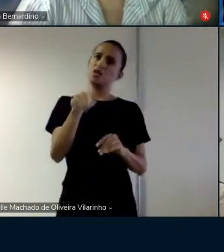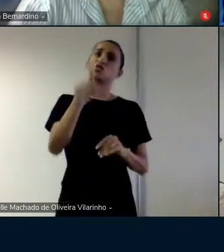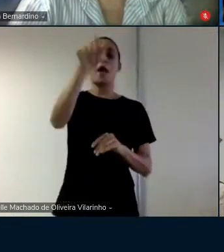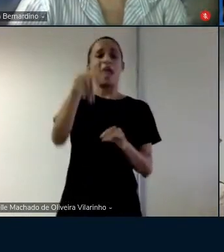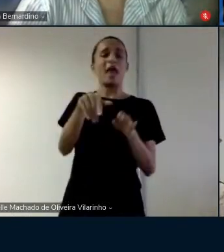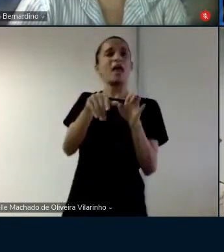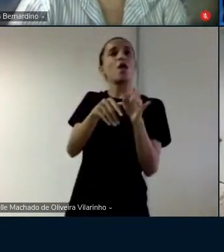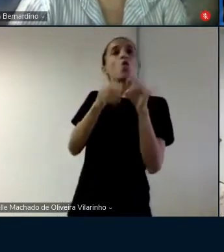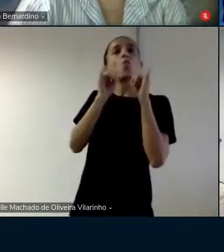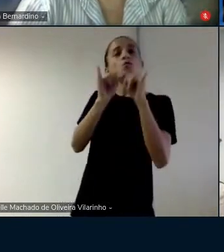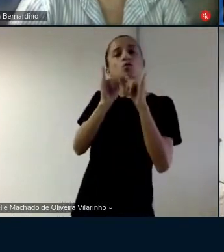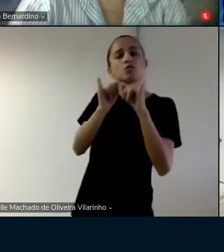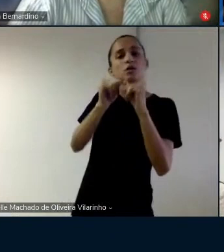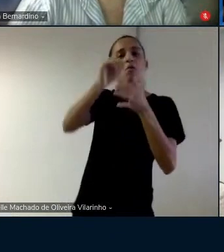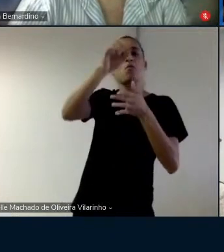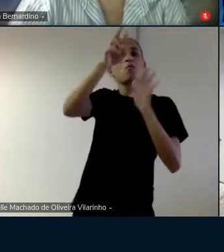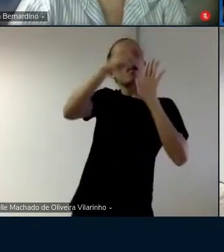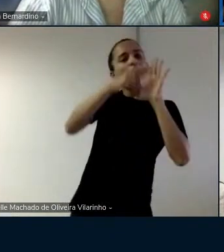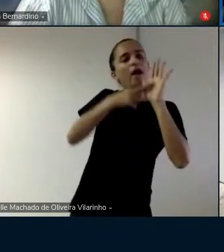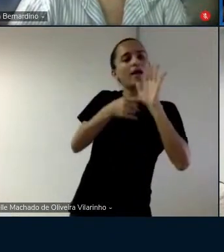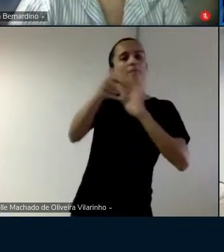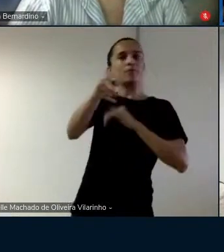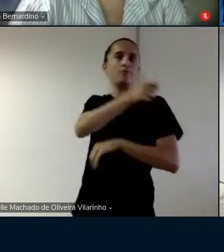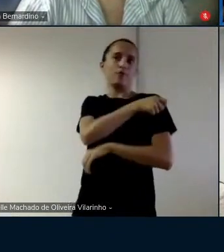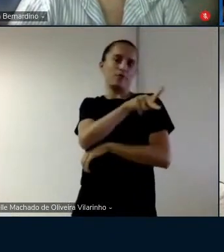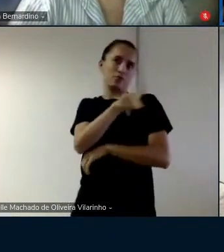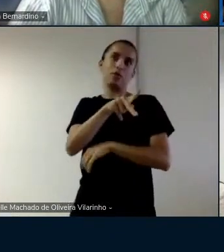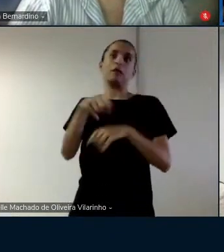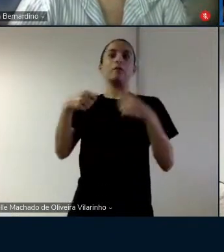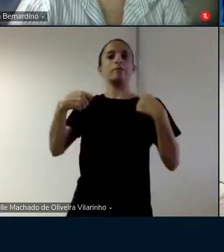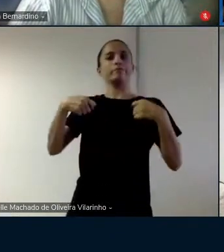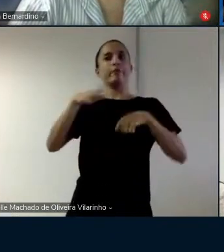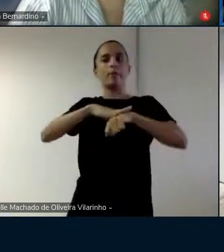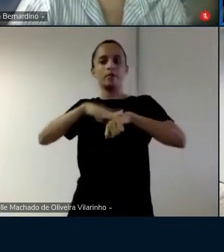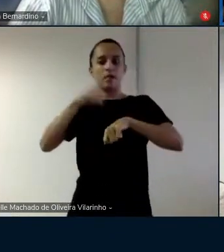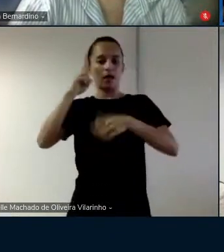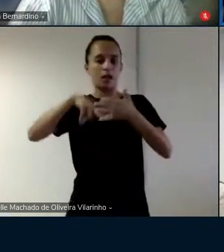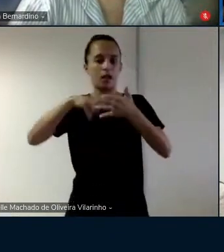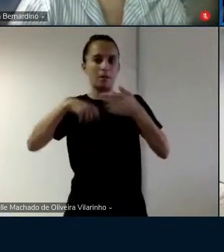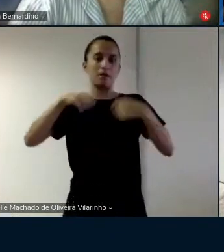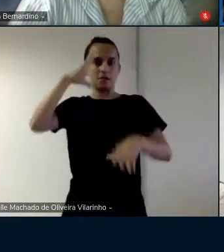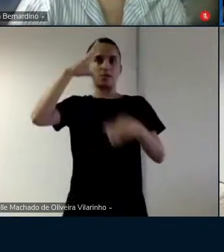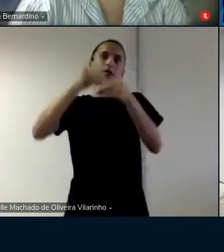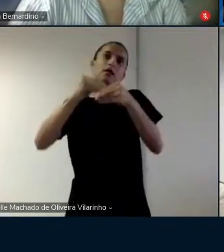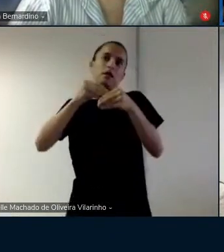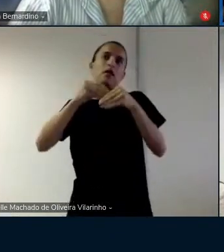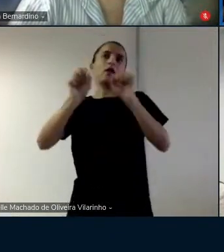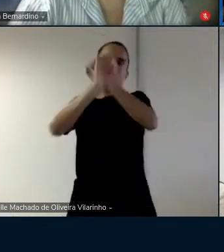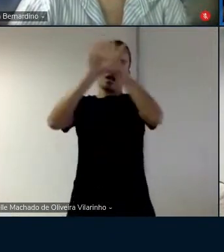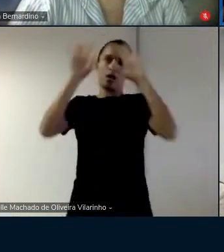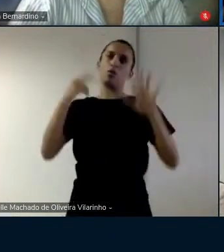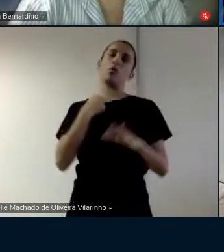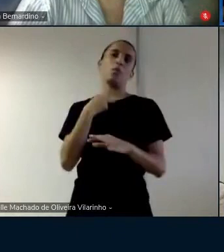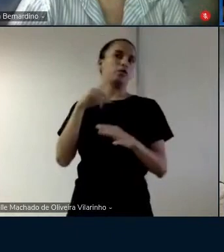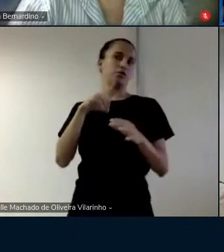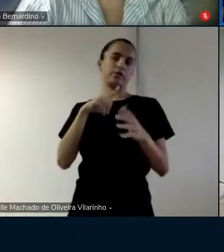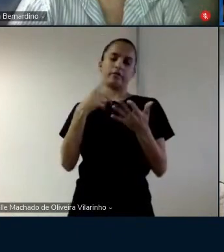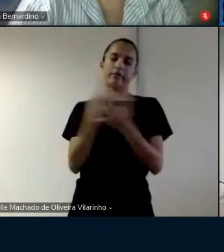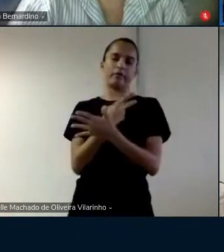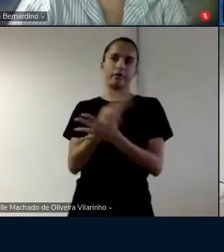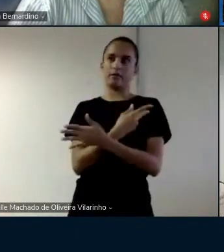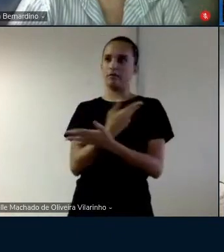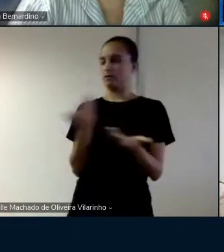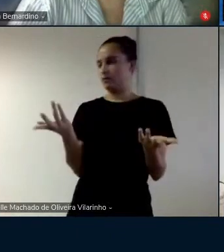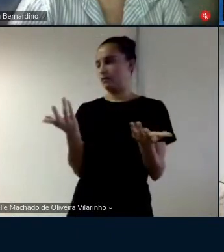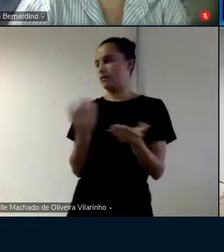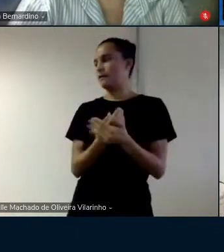queriam com isso né então a gente tem de ajustar isso aí e aqui ó transformar adjetivos e substantivos olha o